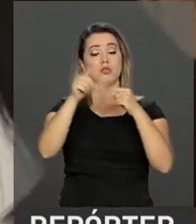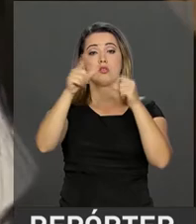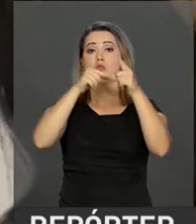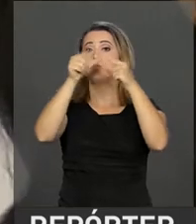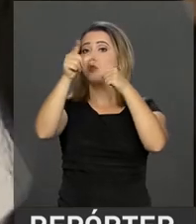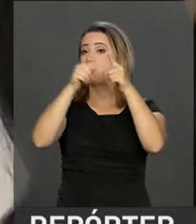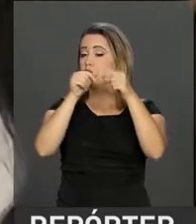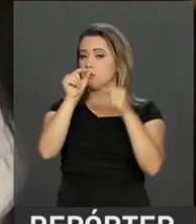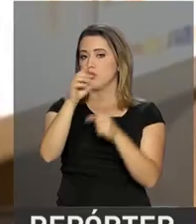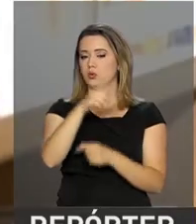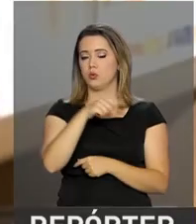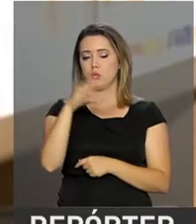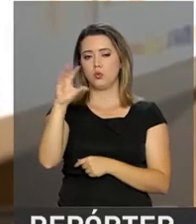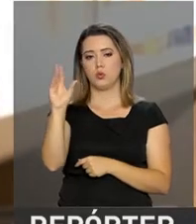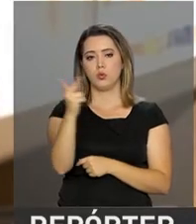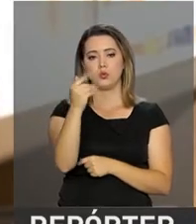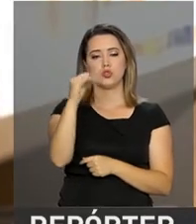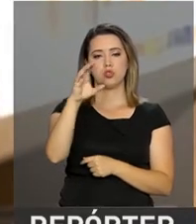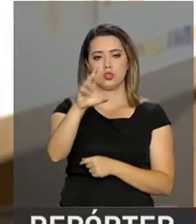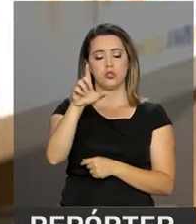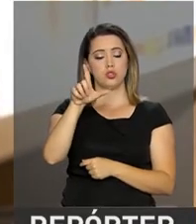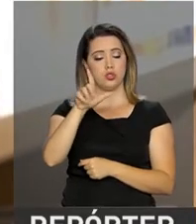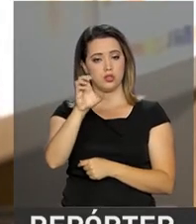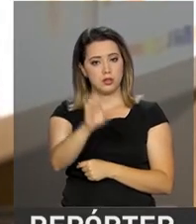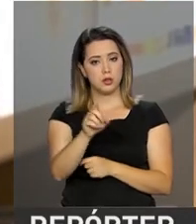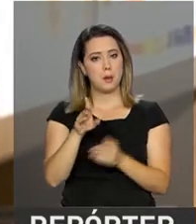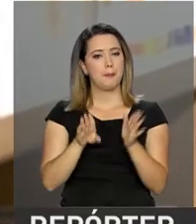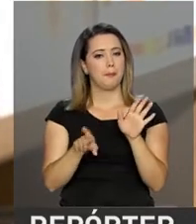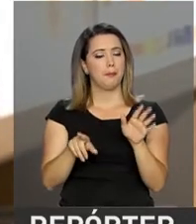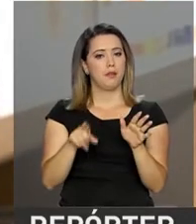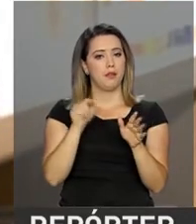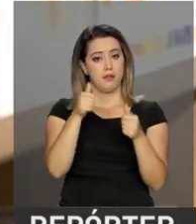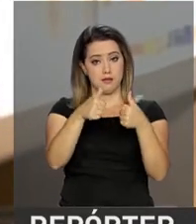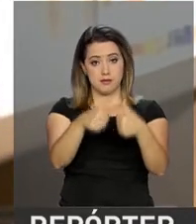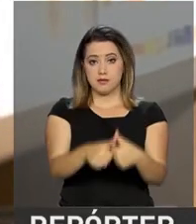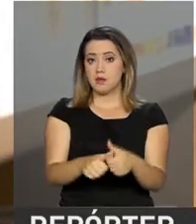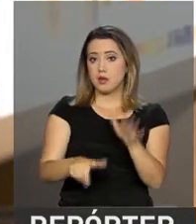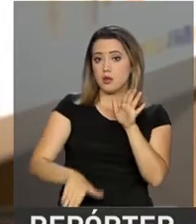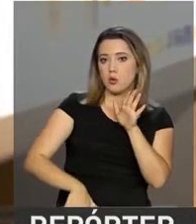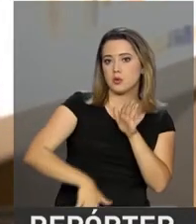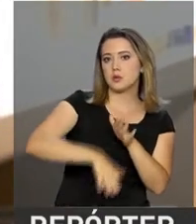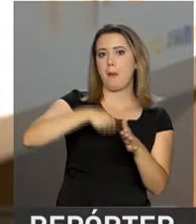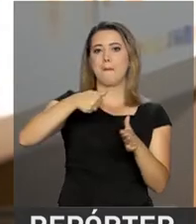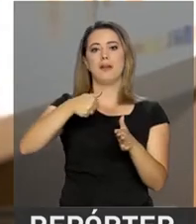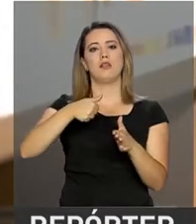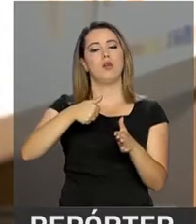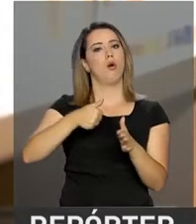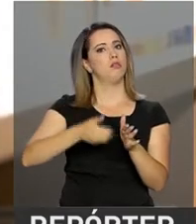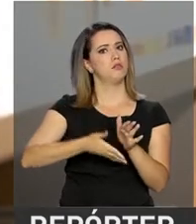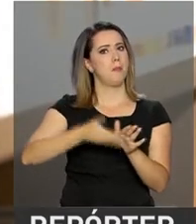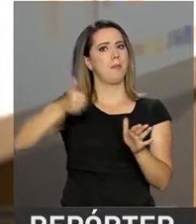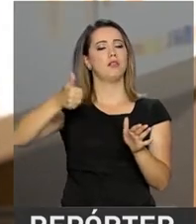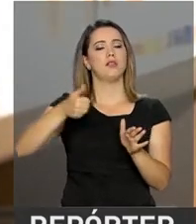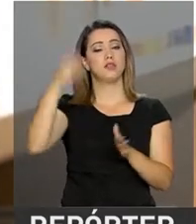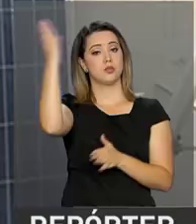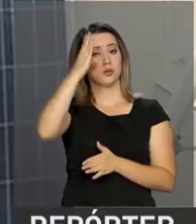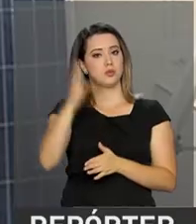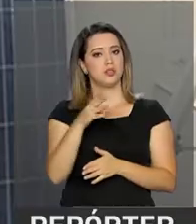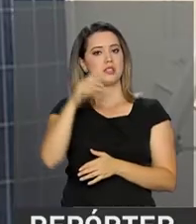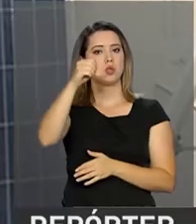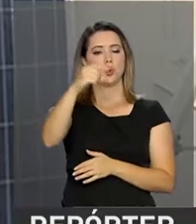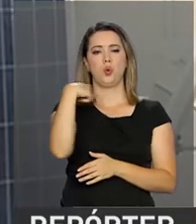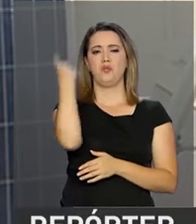Antofagasta, no Chile. Para estar entre os melhores do Brasil, Miriam encarou uma rotina de até nove horas de estudos por dia.